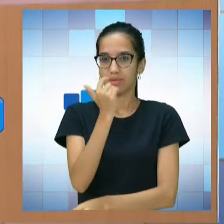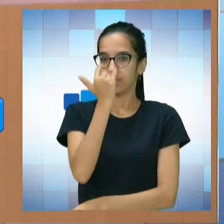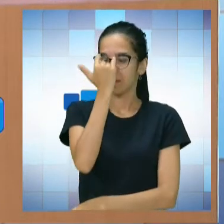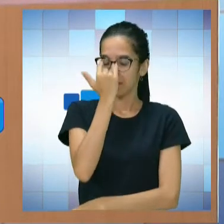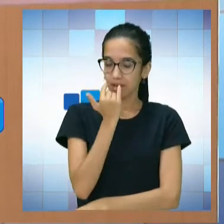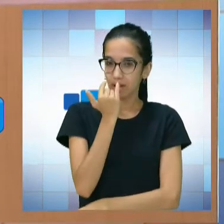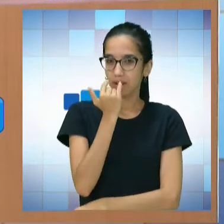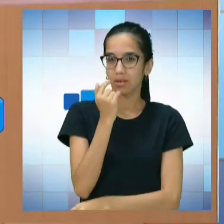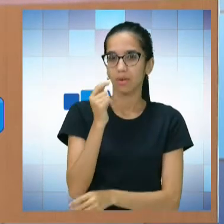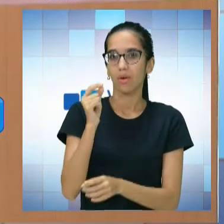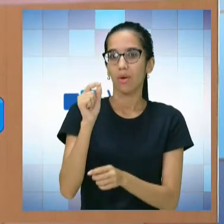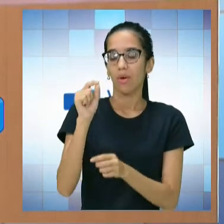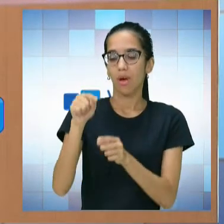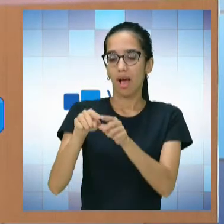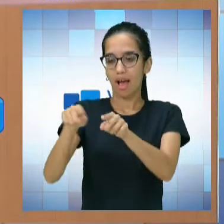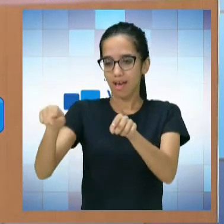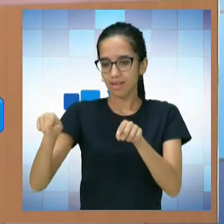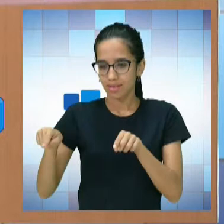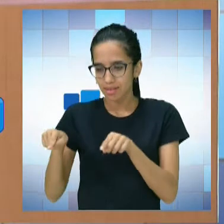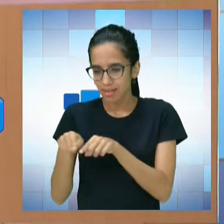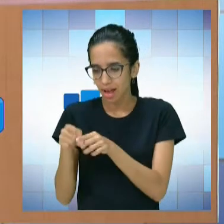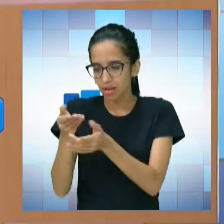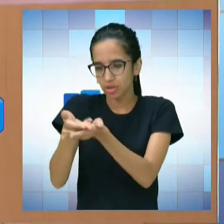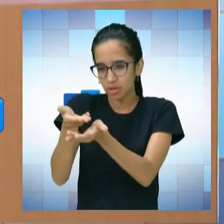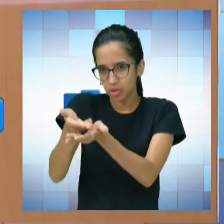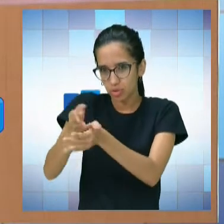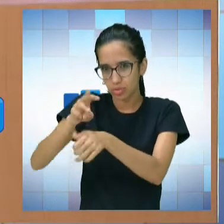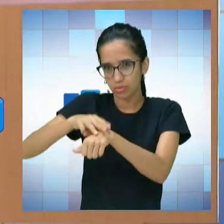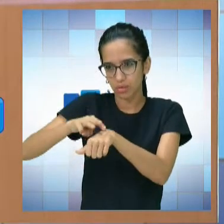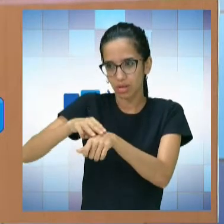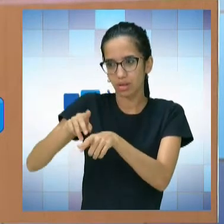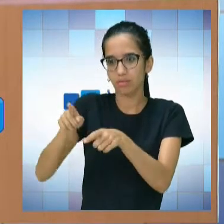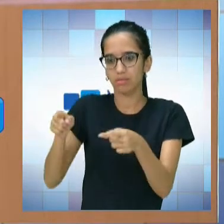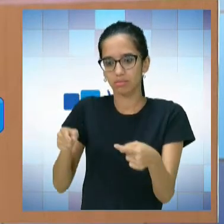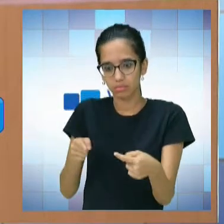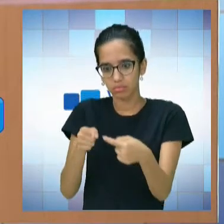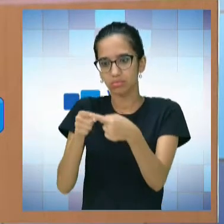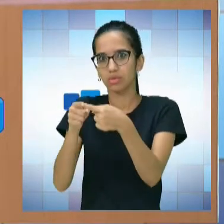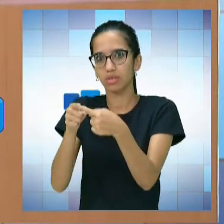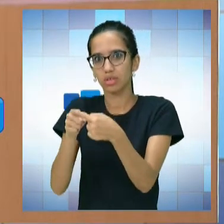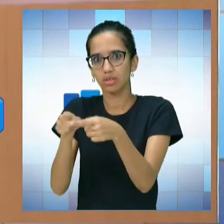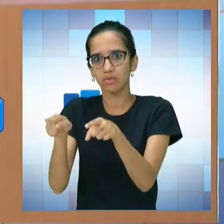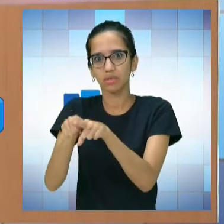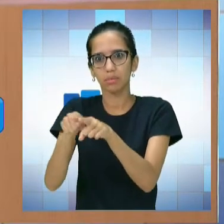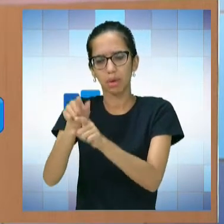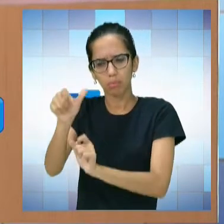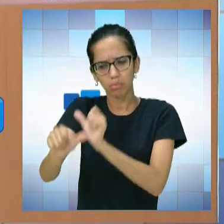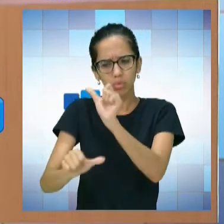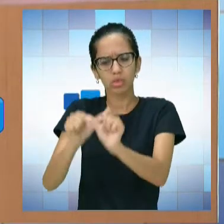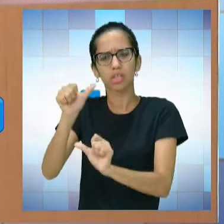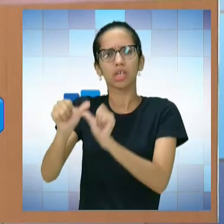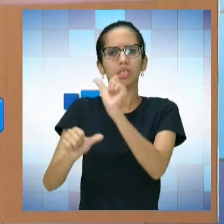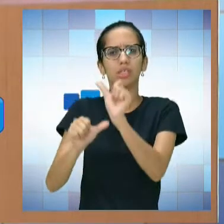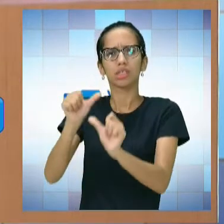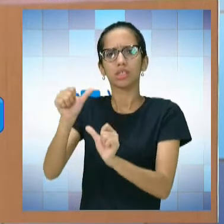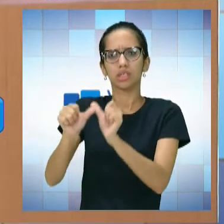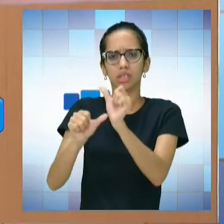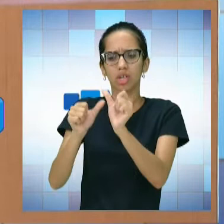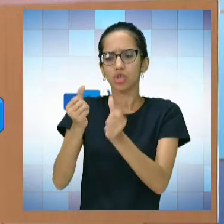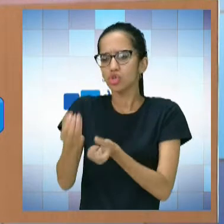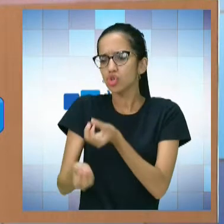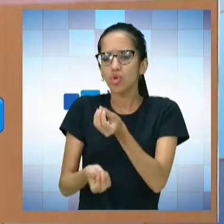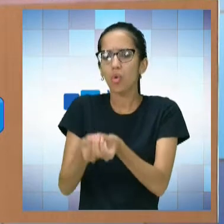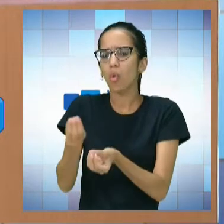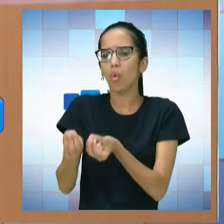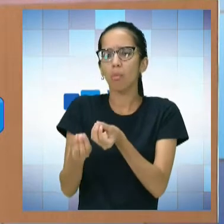laboratório também vai ao encontro dessa sistemática de mudança, de como deve